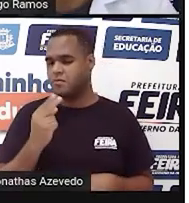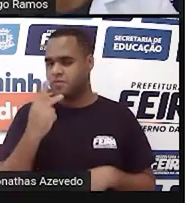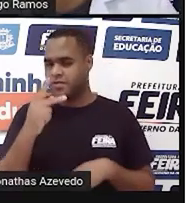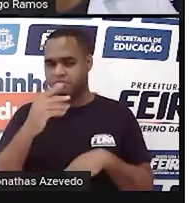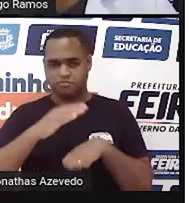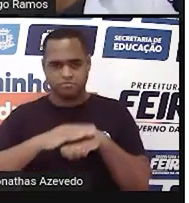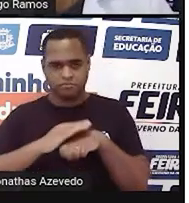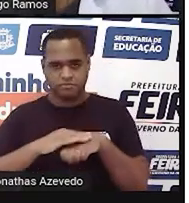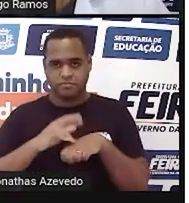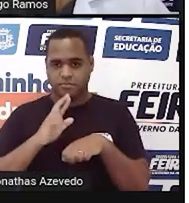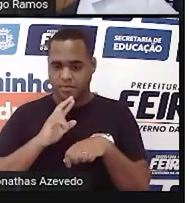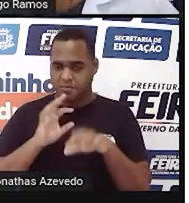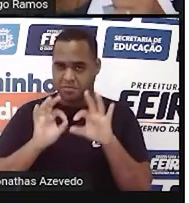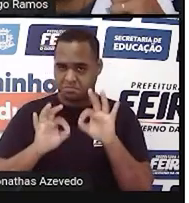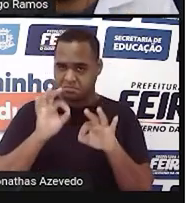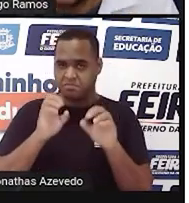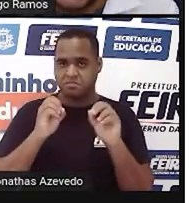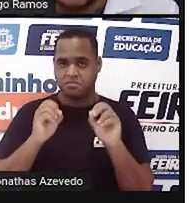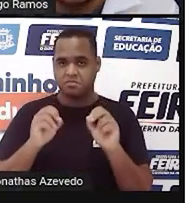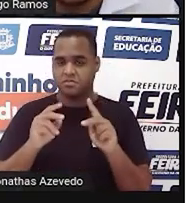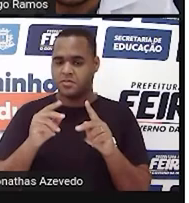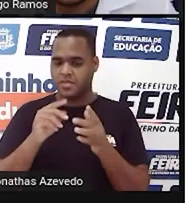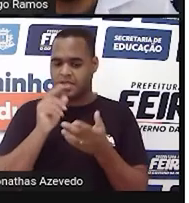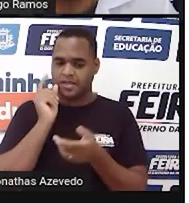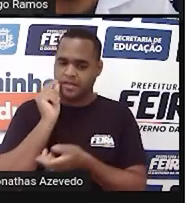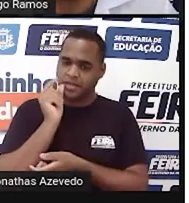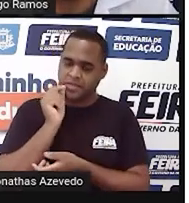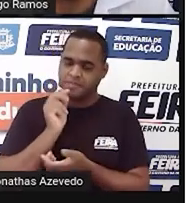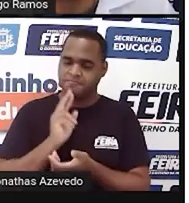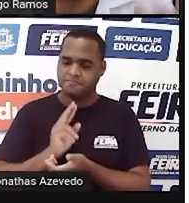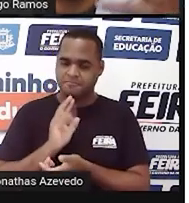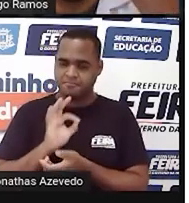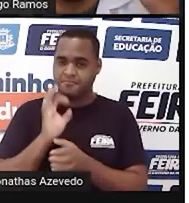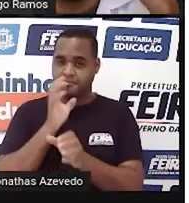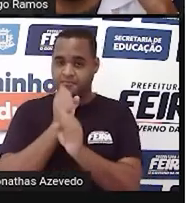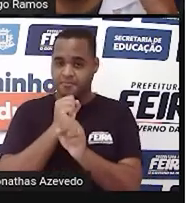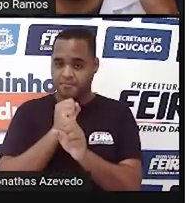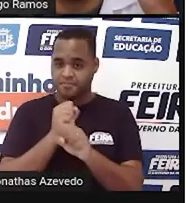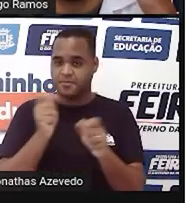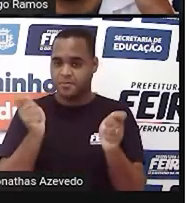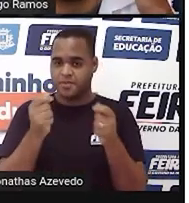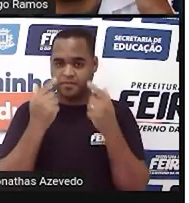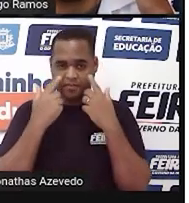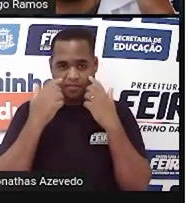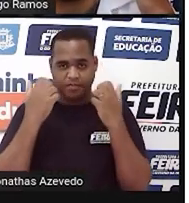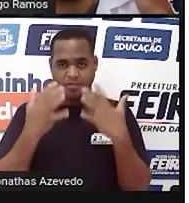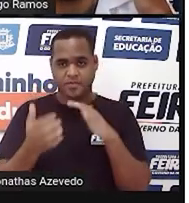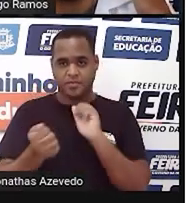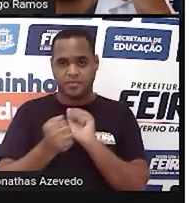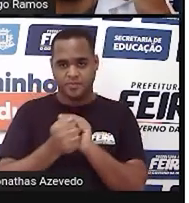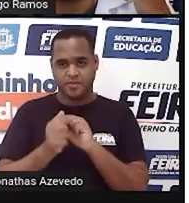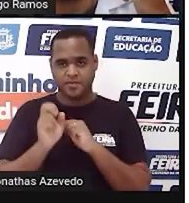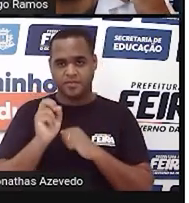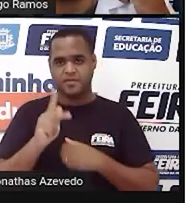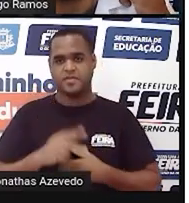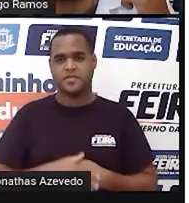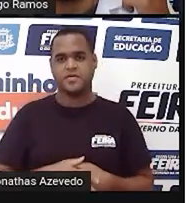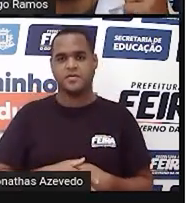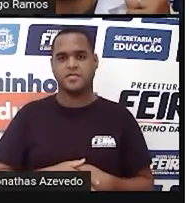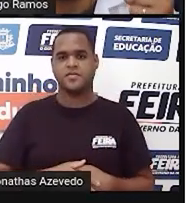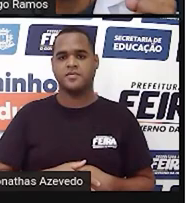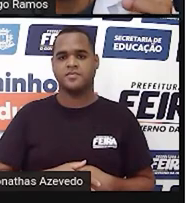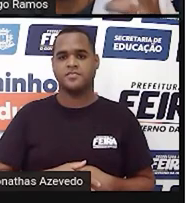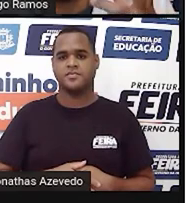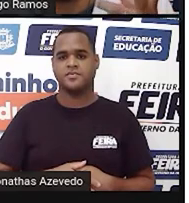caderno com lápis, bonitinho, e fazer a continha. vou fazer aqui com você, ó. Primeiro, com esses